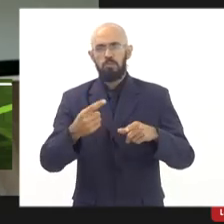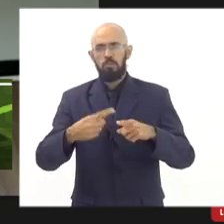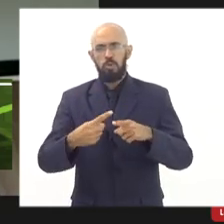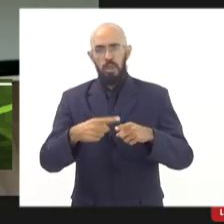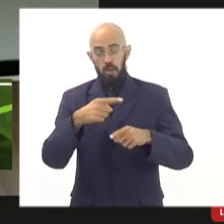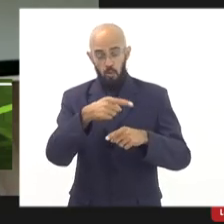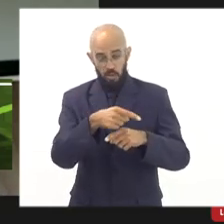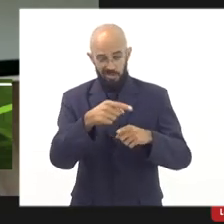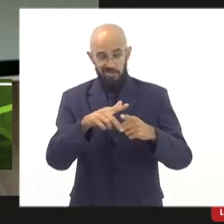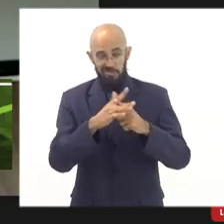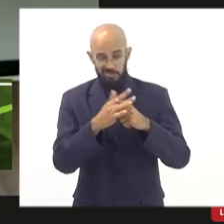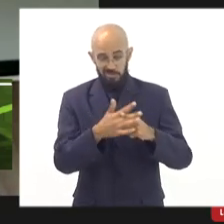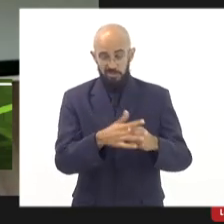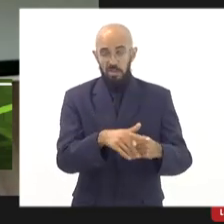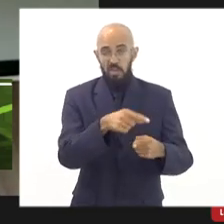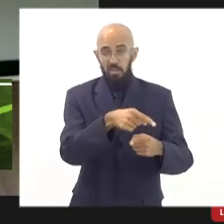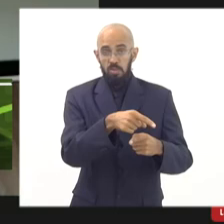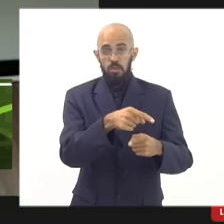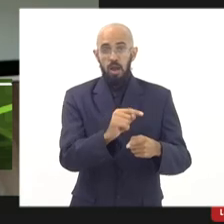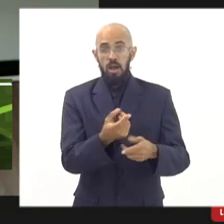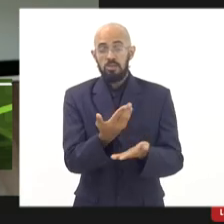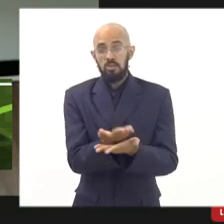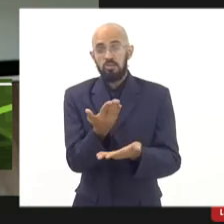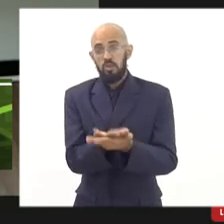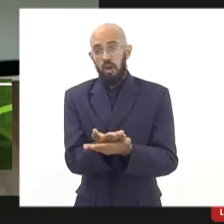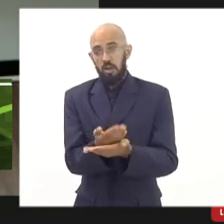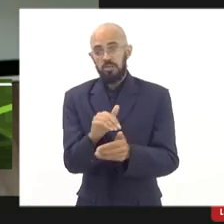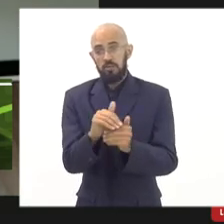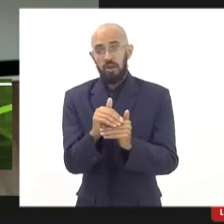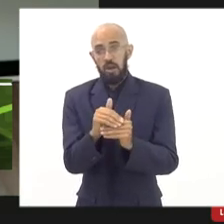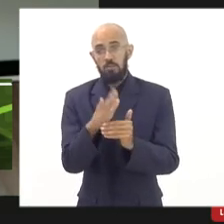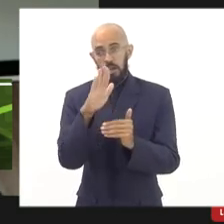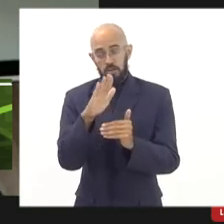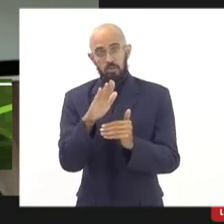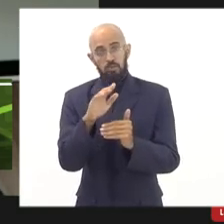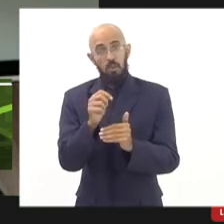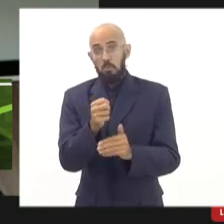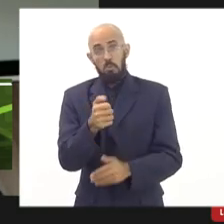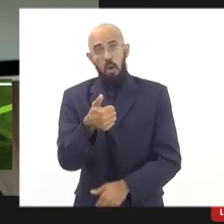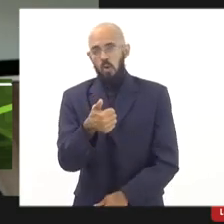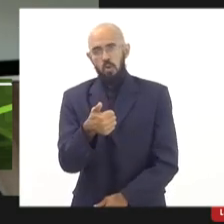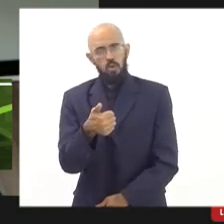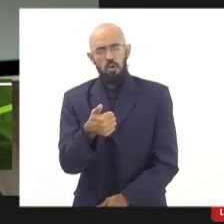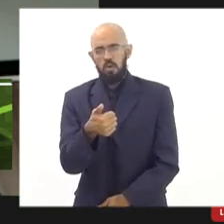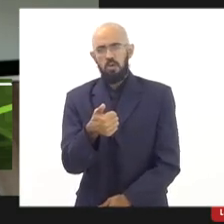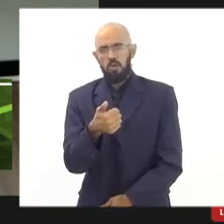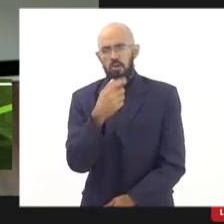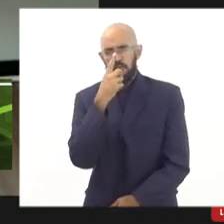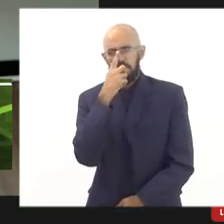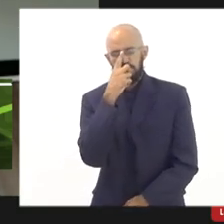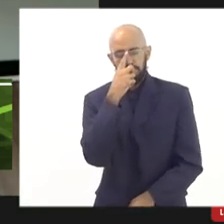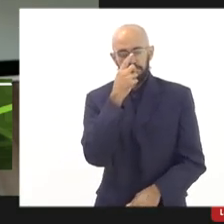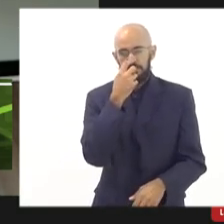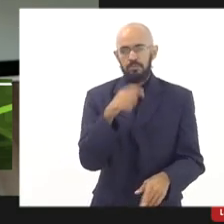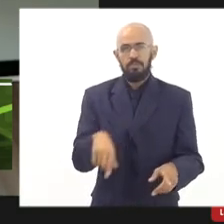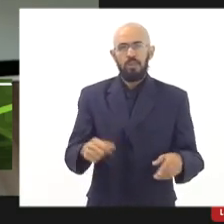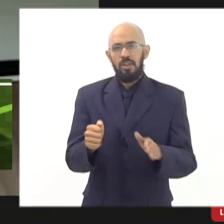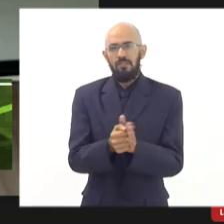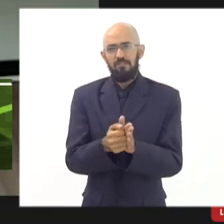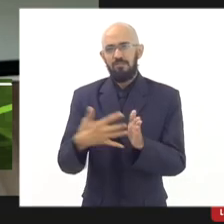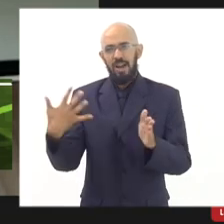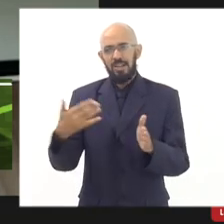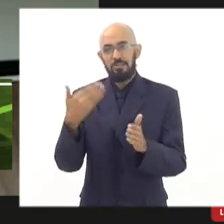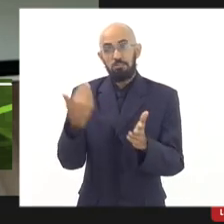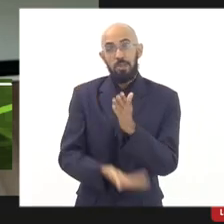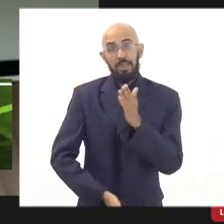acerto, as escolas que tiveram aumento, tiveram aumento insignificante e muitas perderam